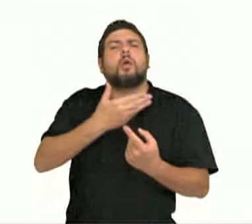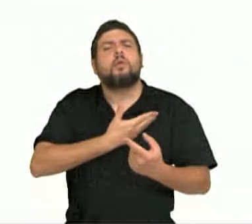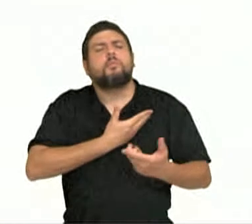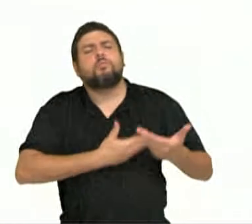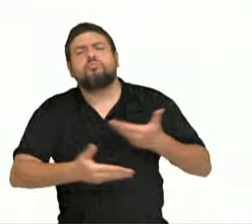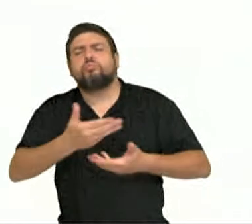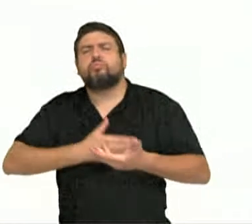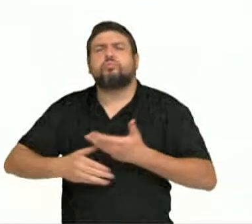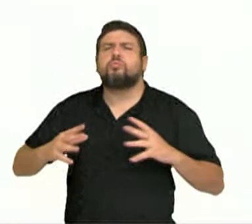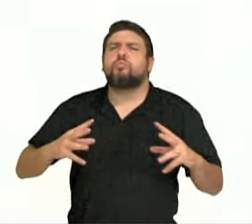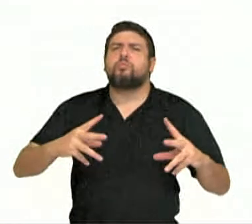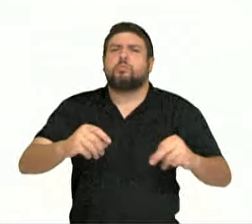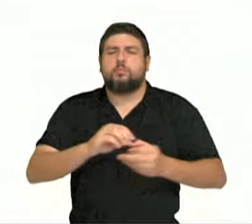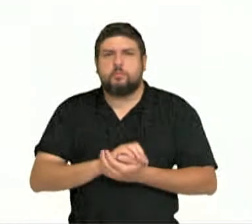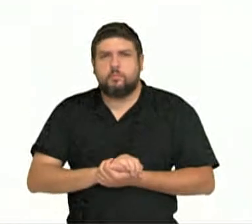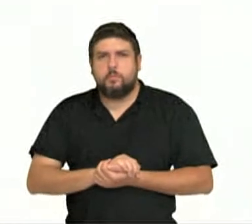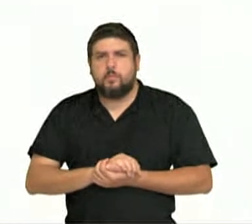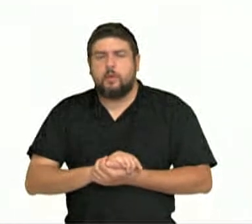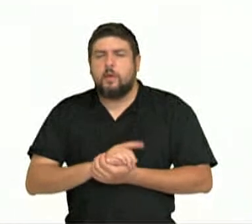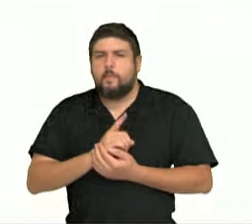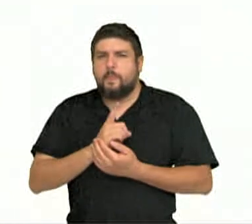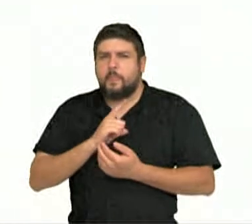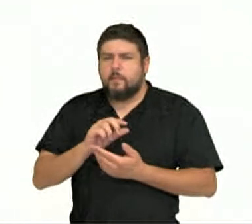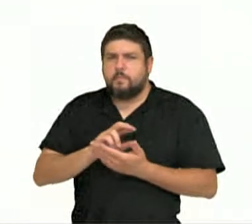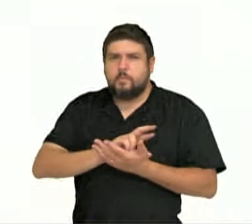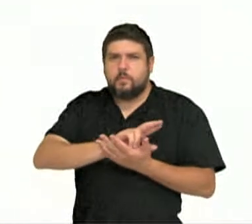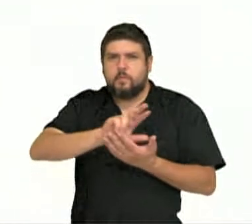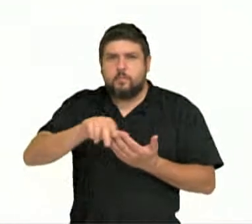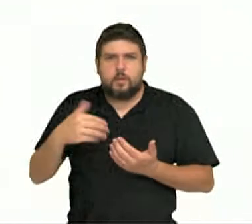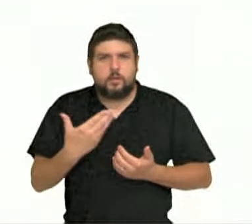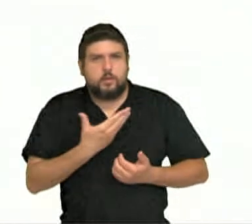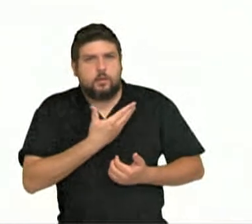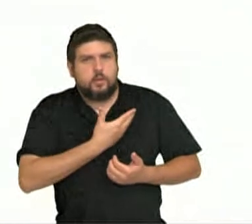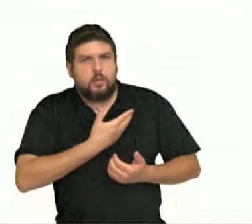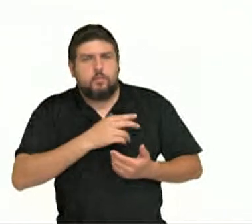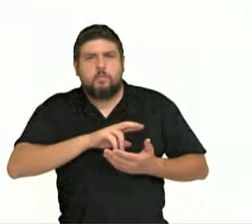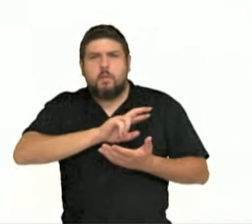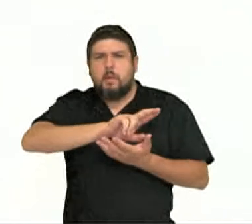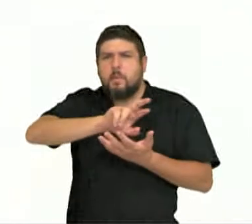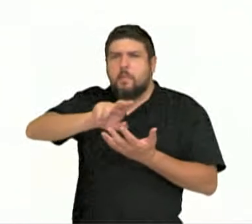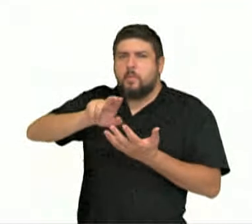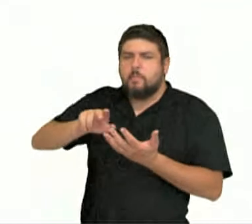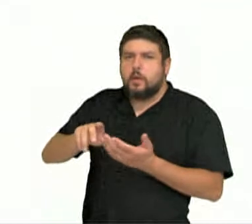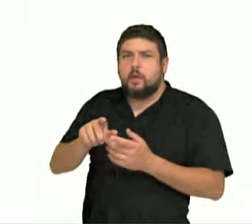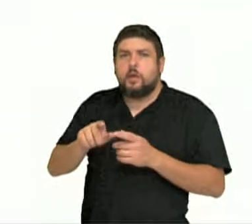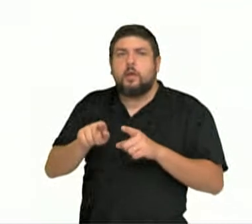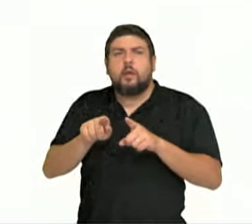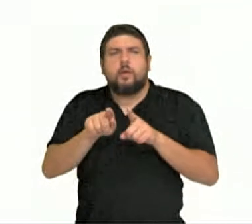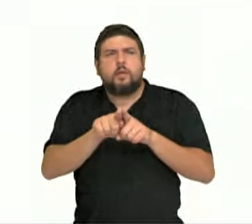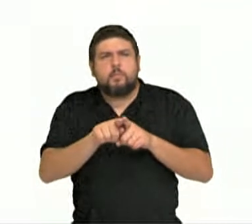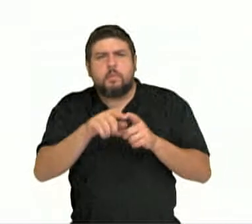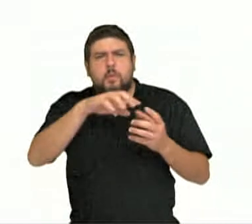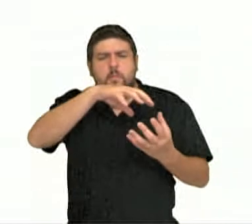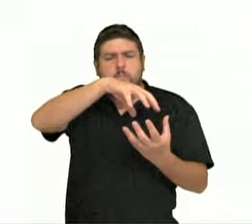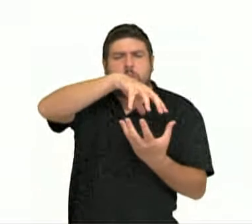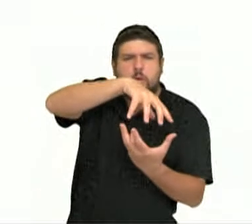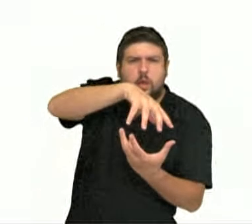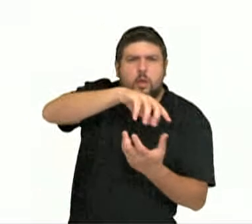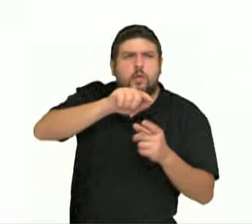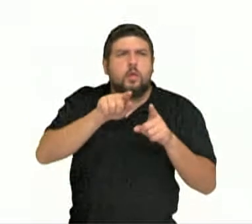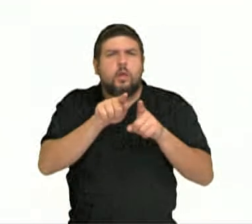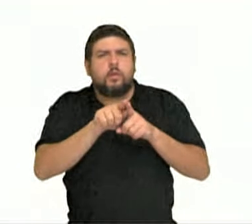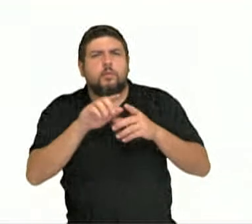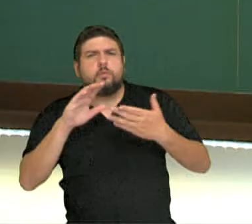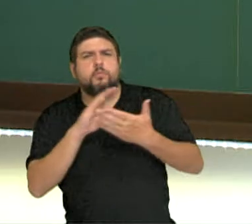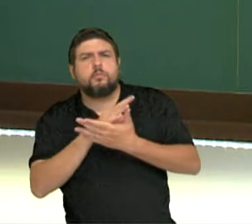Então ela traz ali vários amiguinhos, né? De diversos lugares do mundo. Temos aqui planos férios, vestidos conforme a cultura